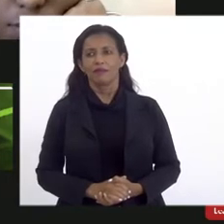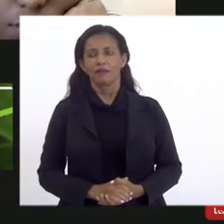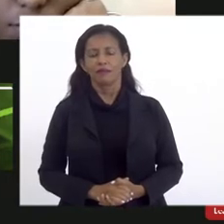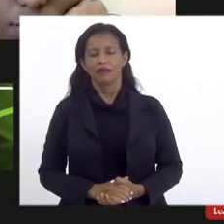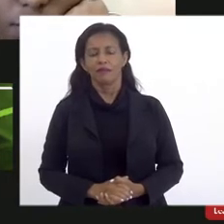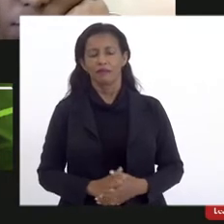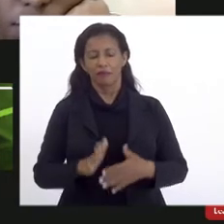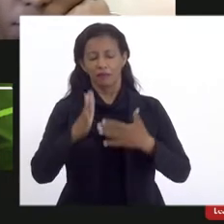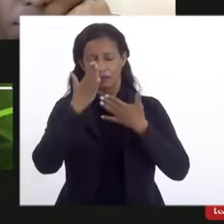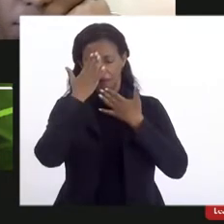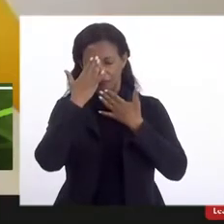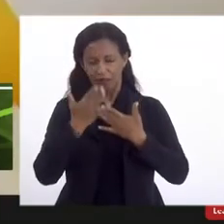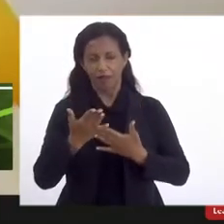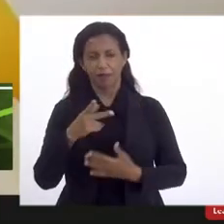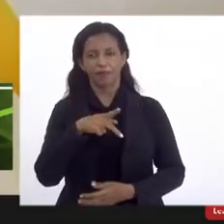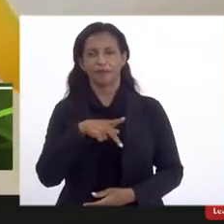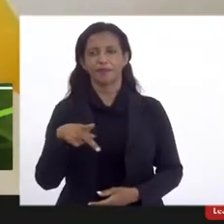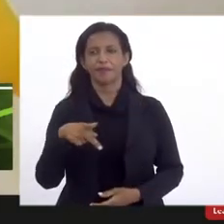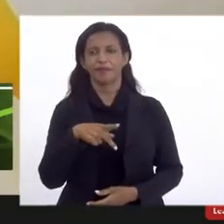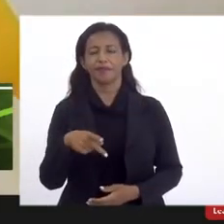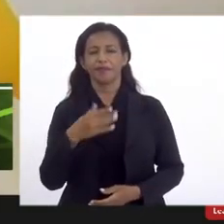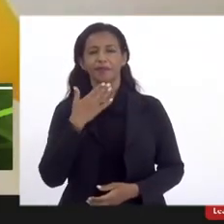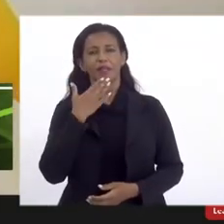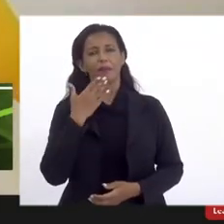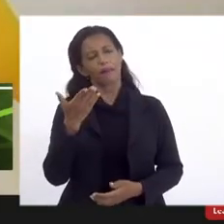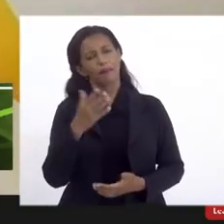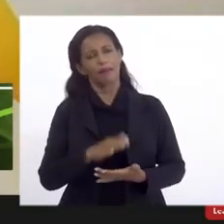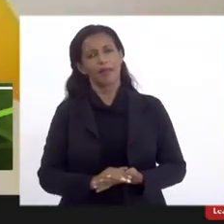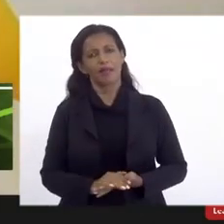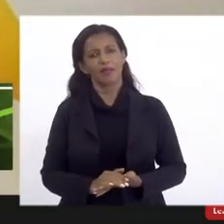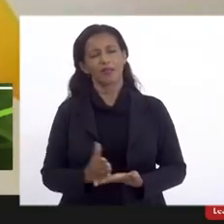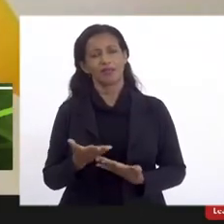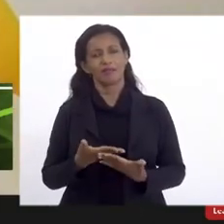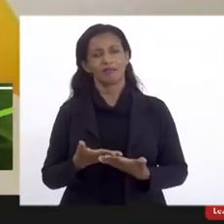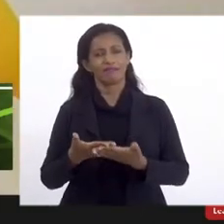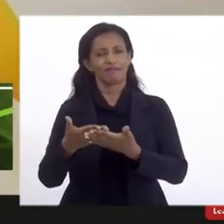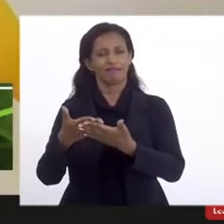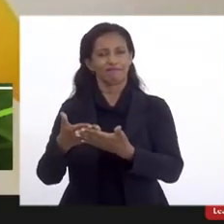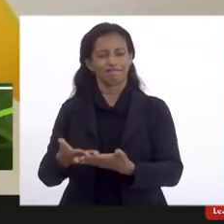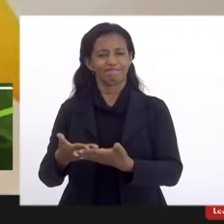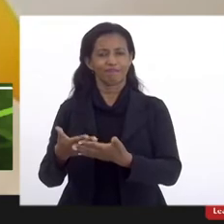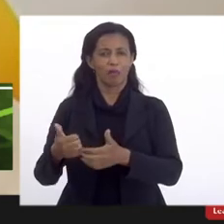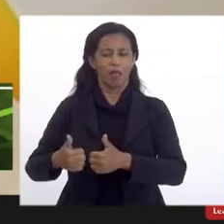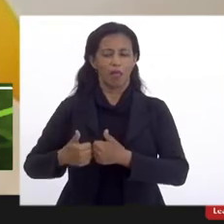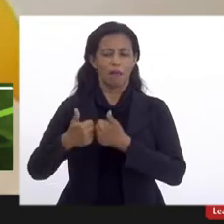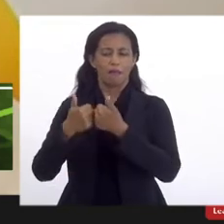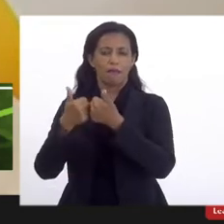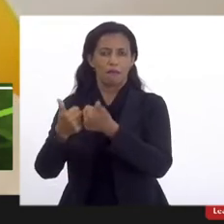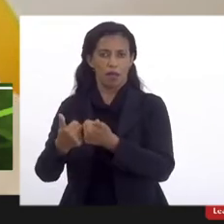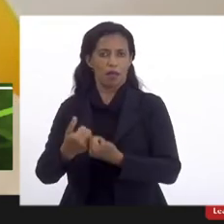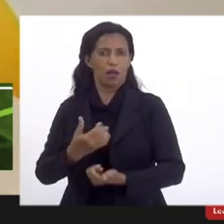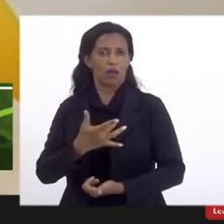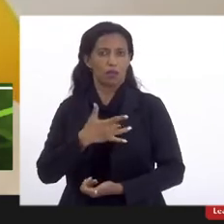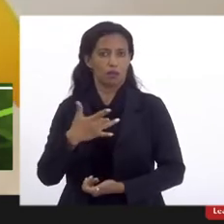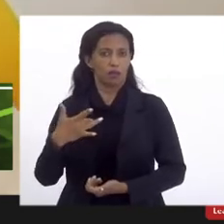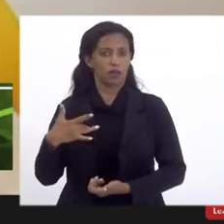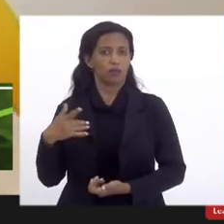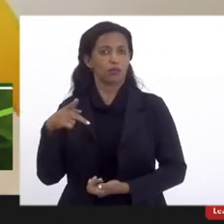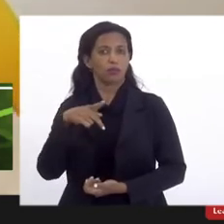Obrigado, professor. Peço que leve aí os meus votos de pronta recuperação ao professor Ricardo Lodi